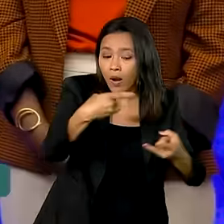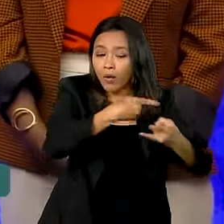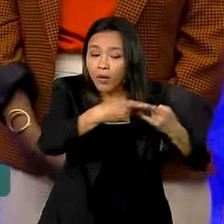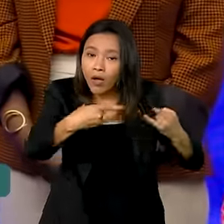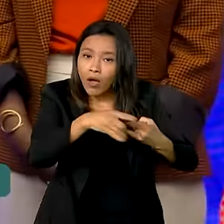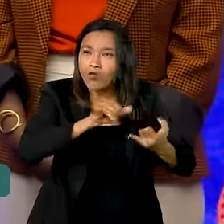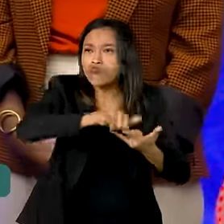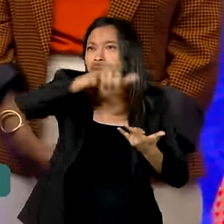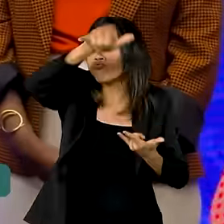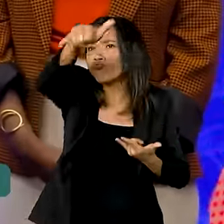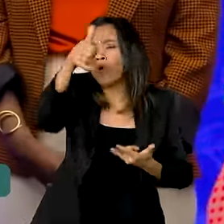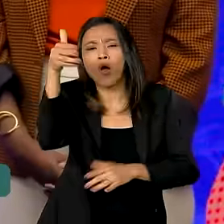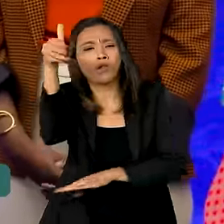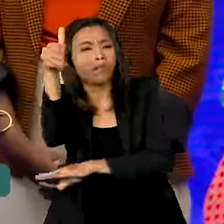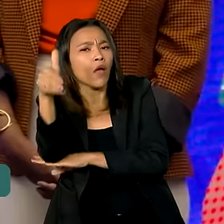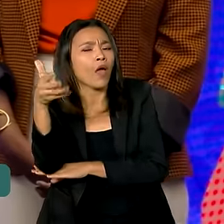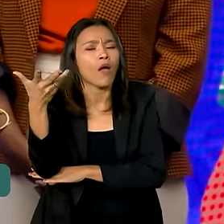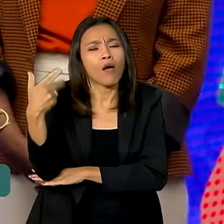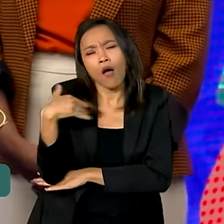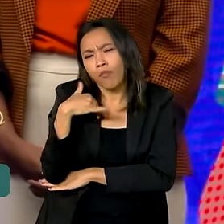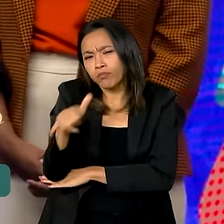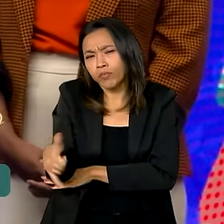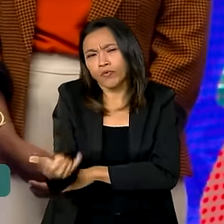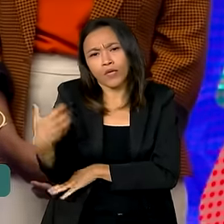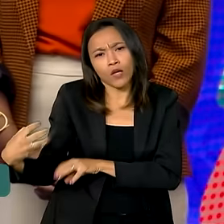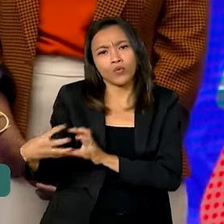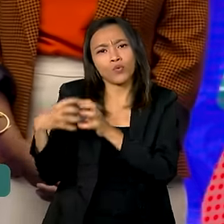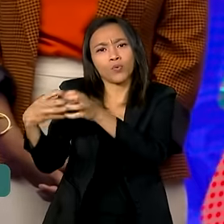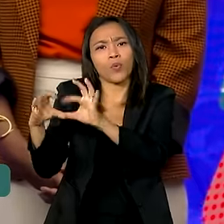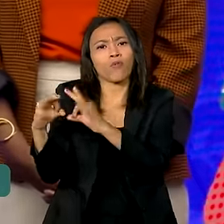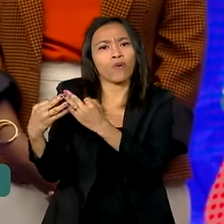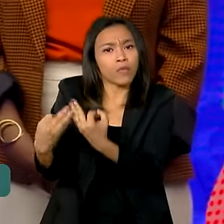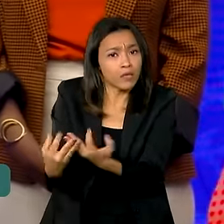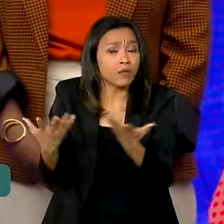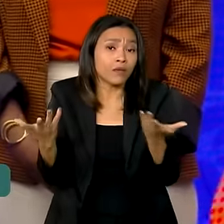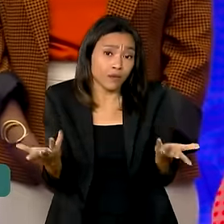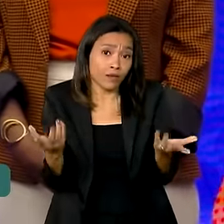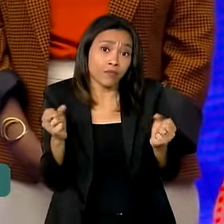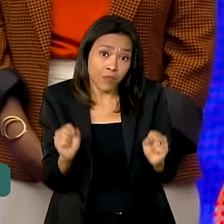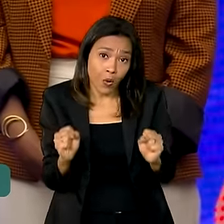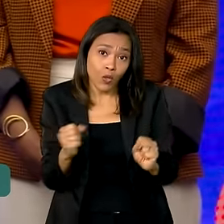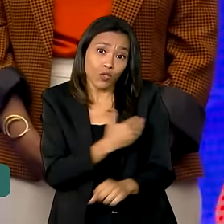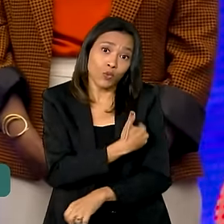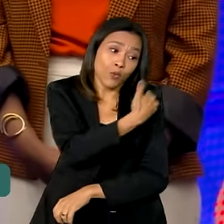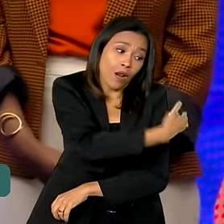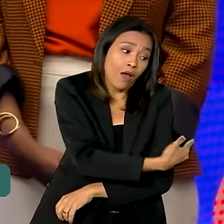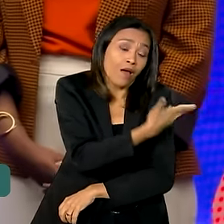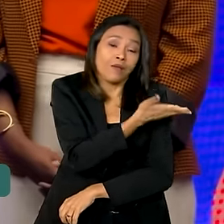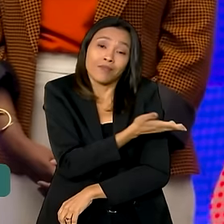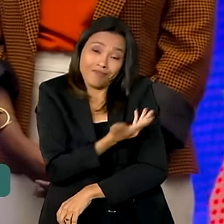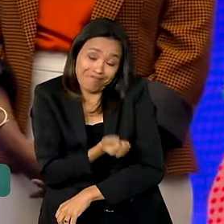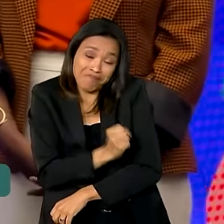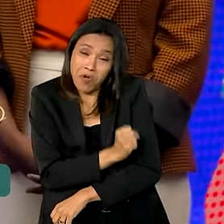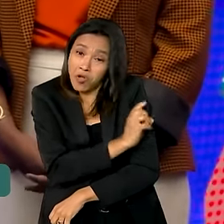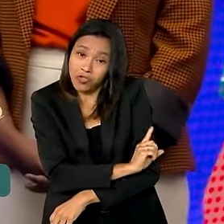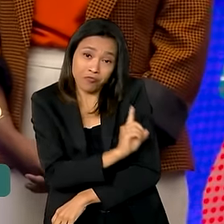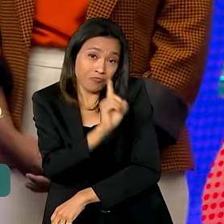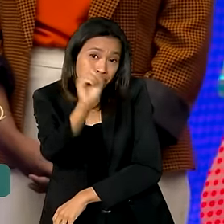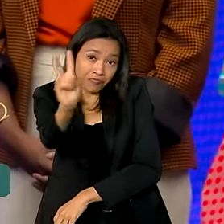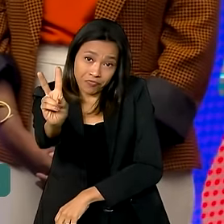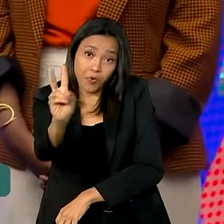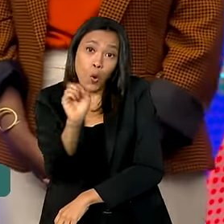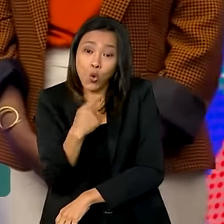hotel e podem aproveitar, se quiser acompanhada com a sua família, quiser acompanhada com o seu companheiro, com a sua companheira, se quiser sozinha,